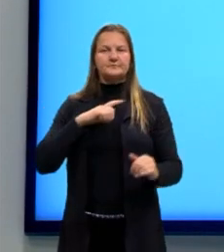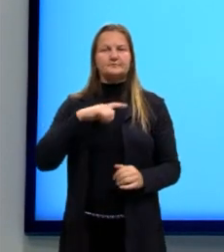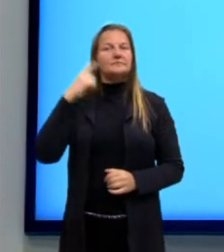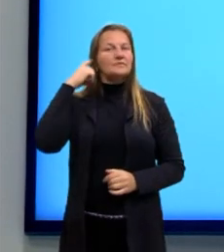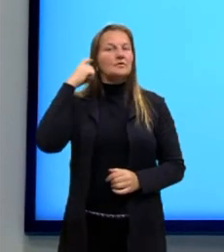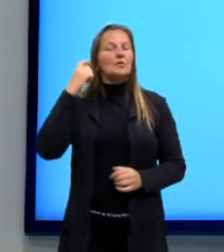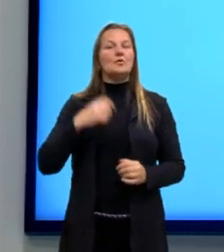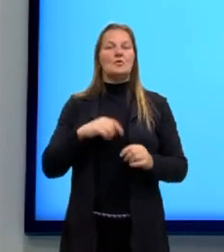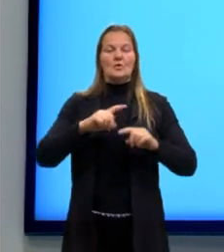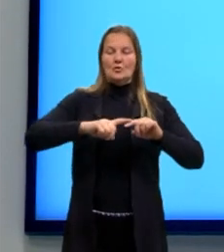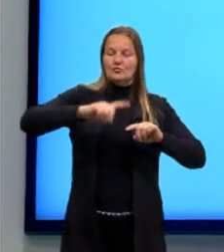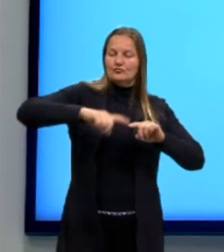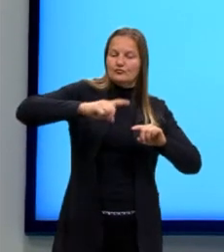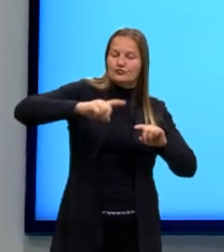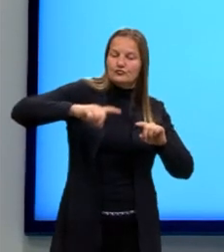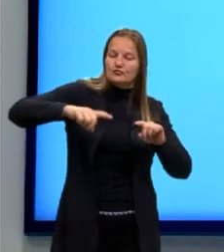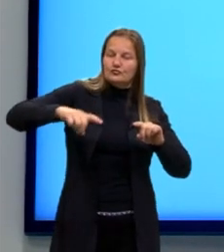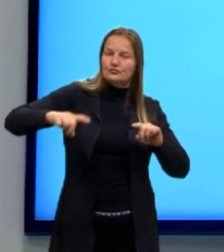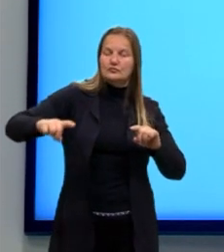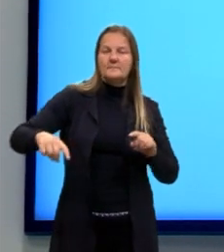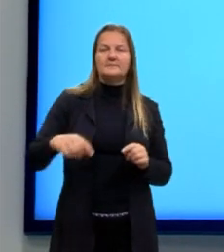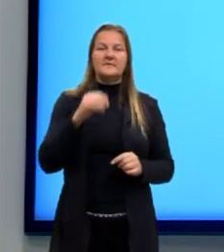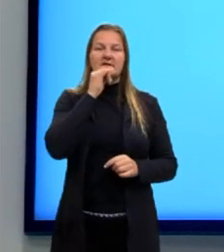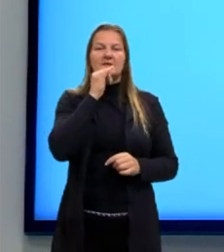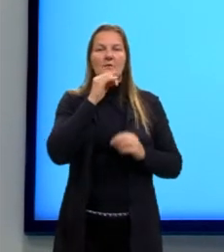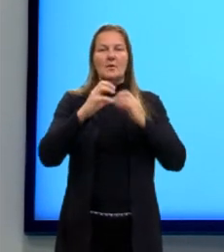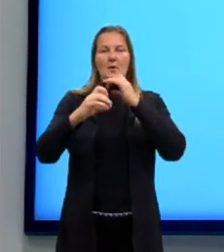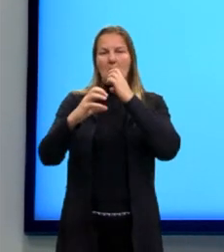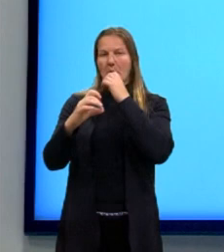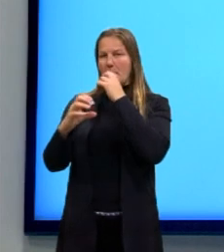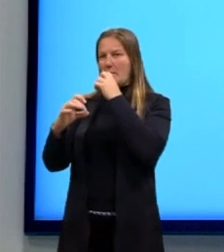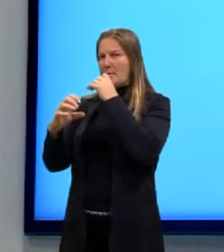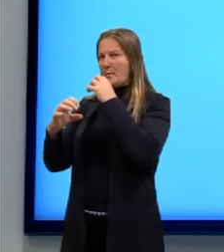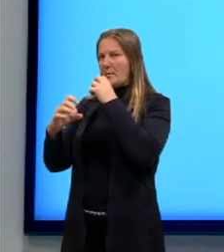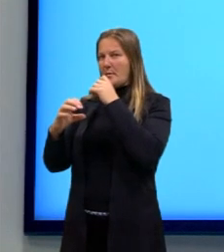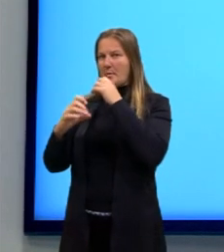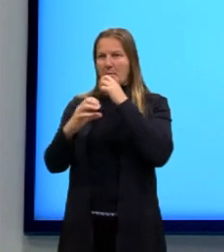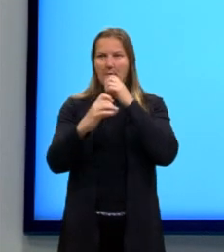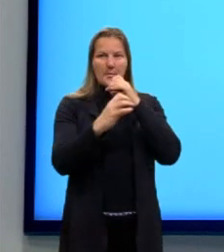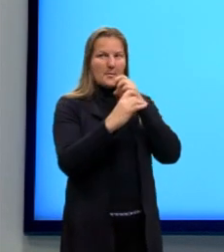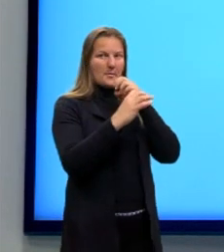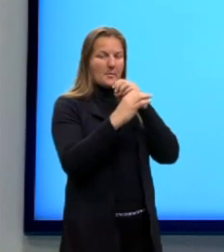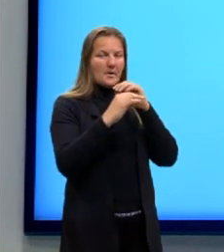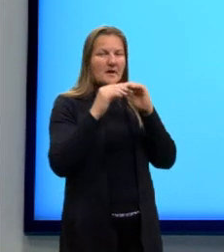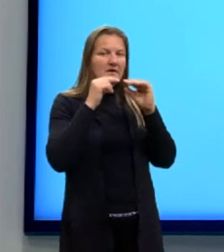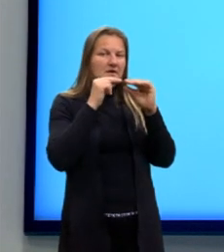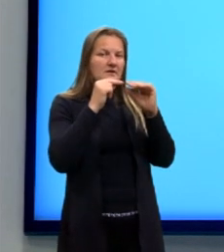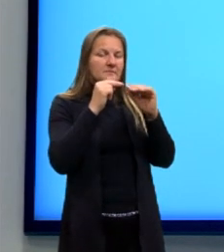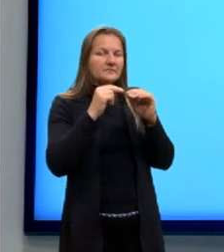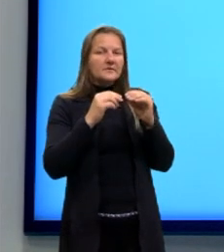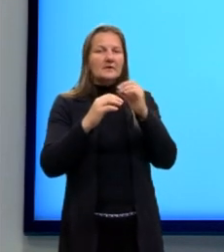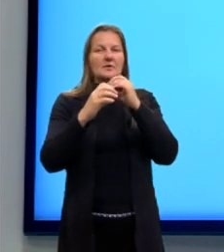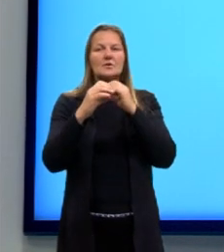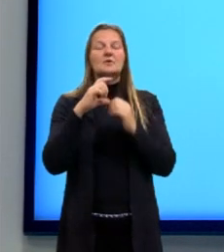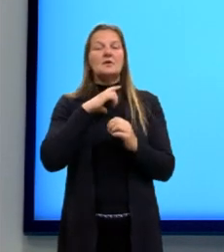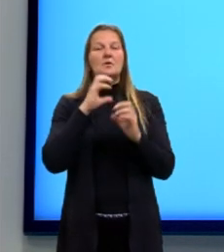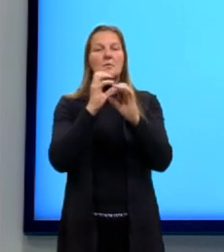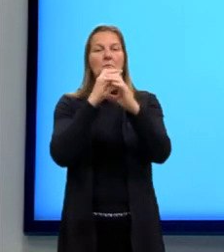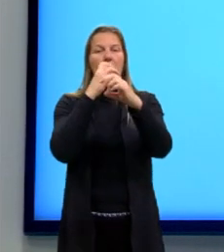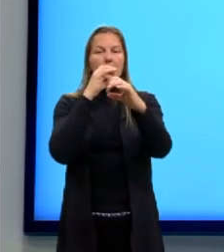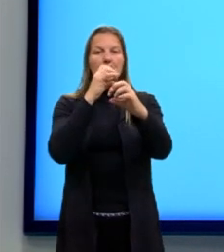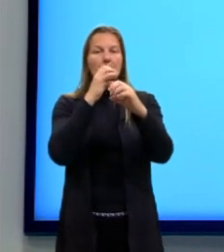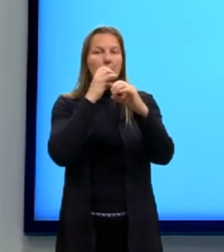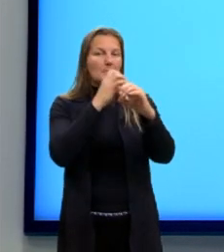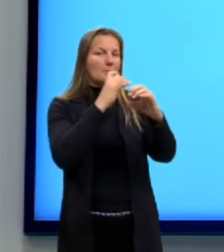vibrações das cordas. Em um saxofone, pela vibração de uma palheta. Em uma flauta, pela vibração